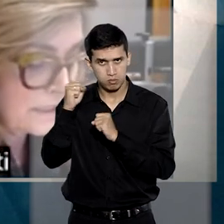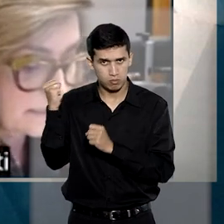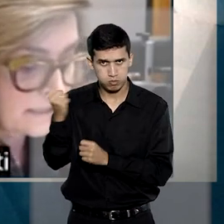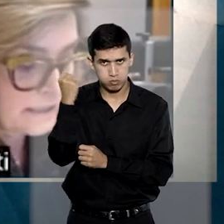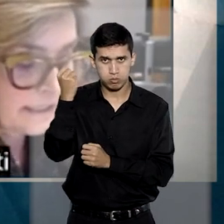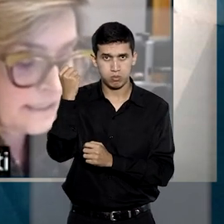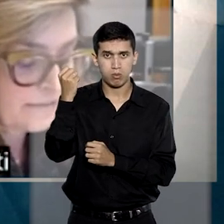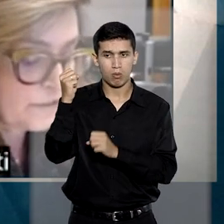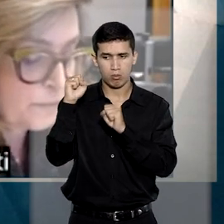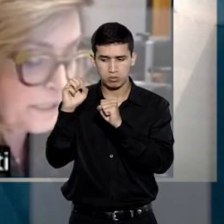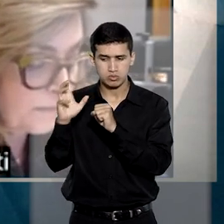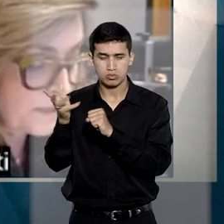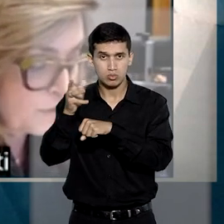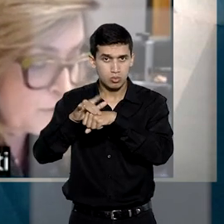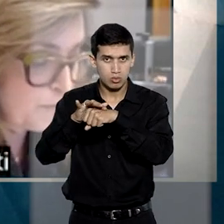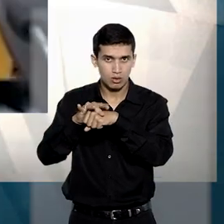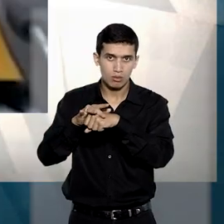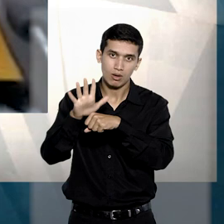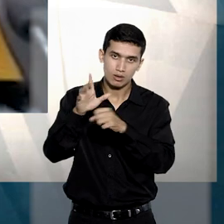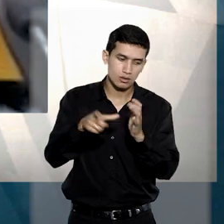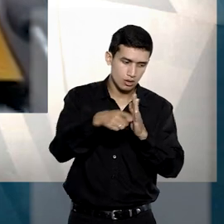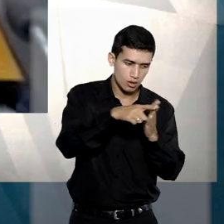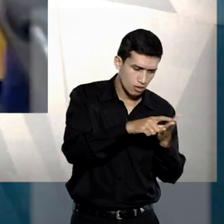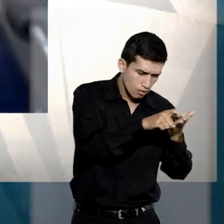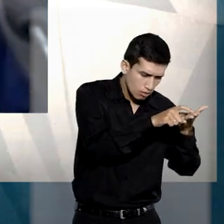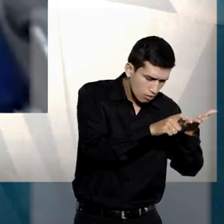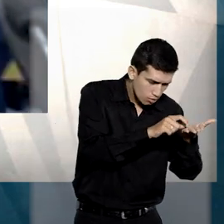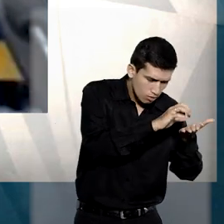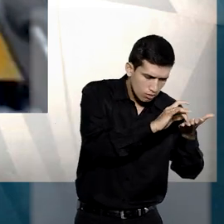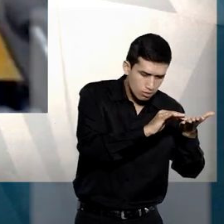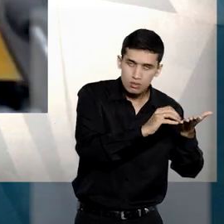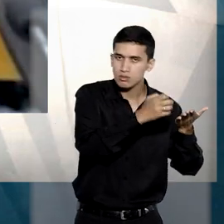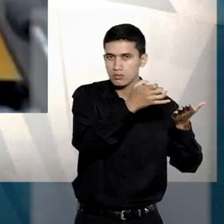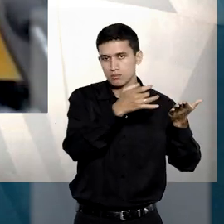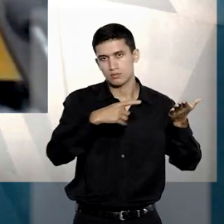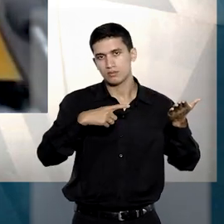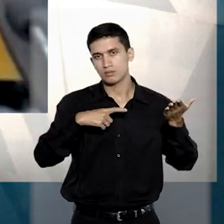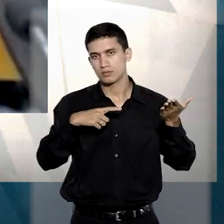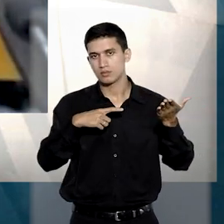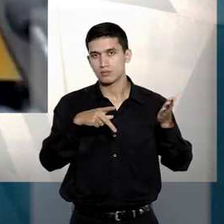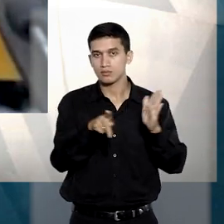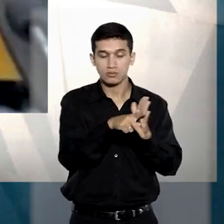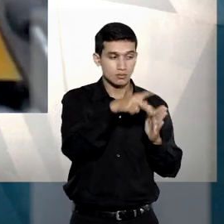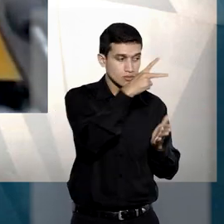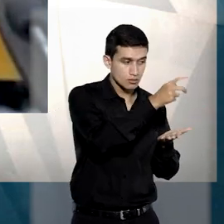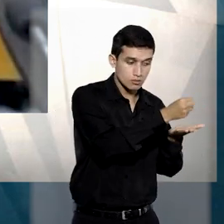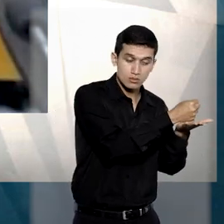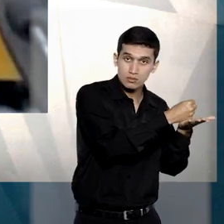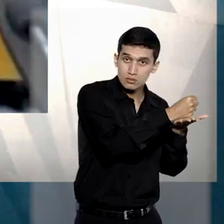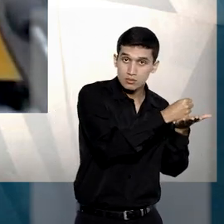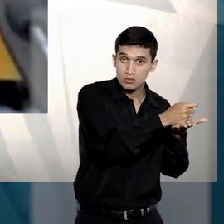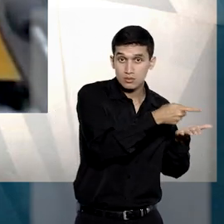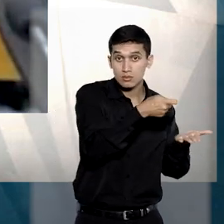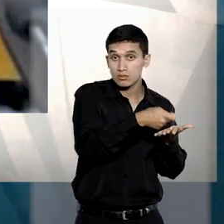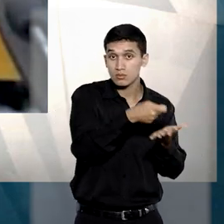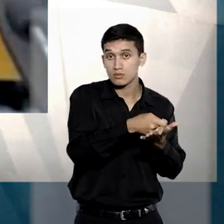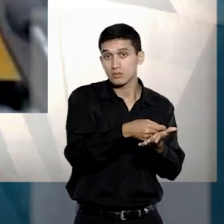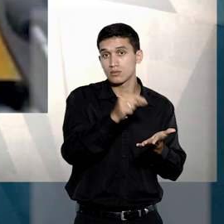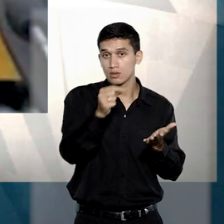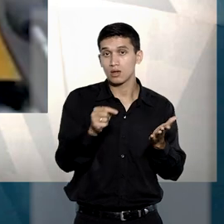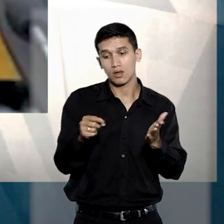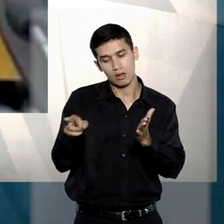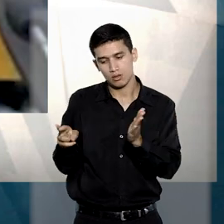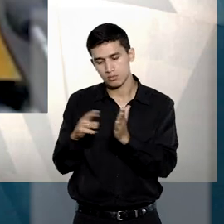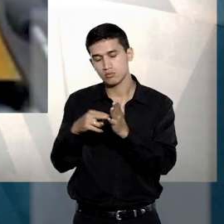estejam descritas na bula. Em respeito ao dever de informação por parte do fabricante, exigência que, segundo a